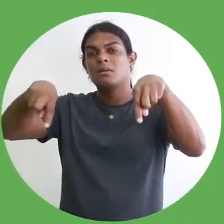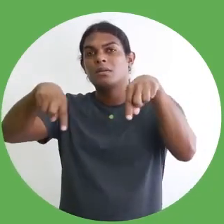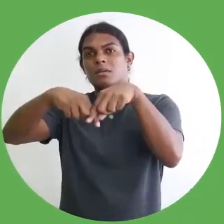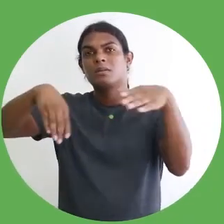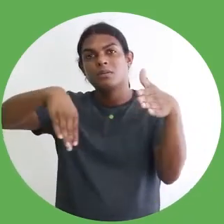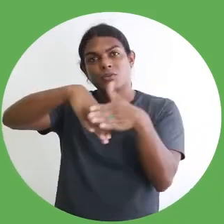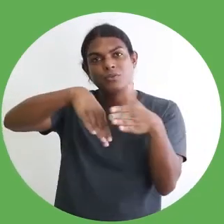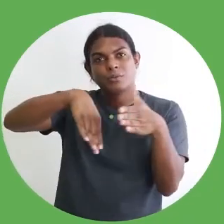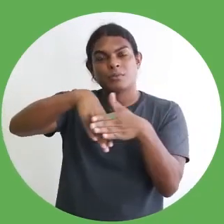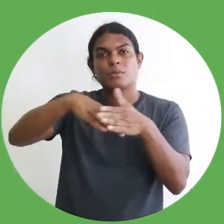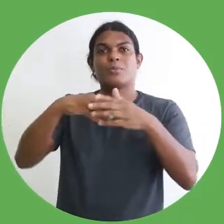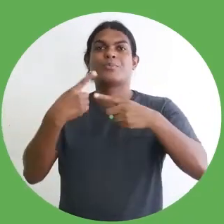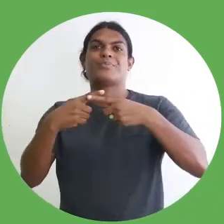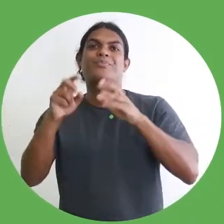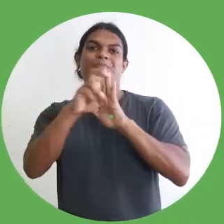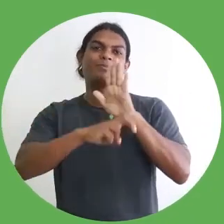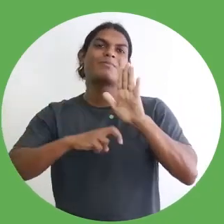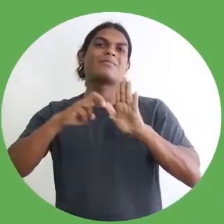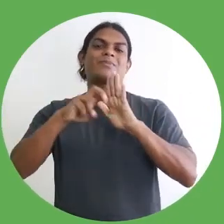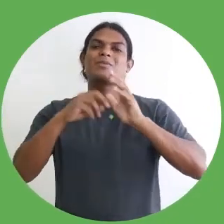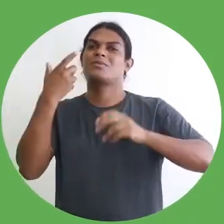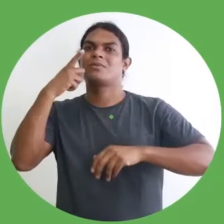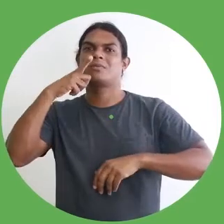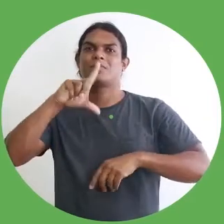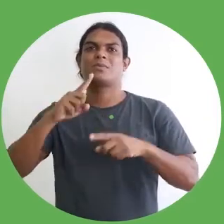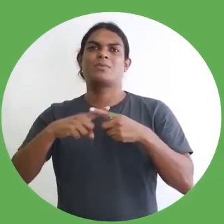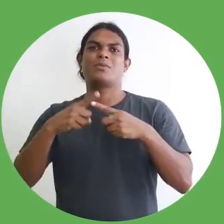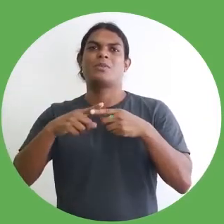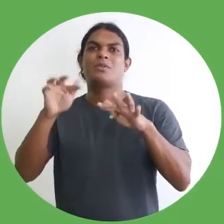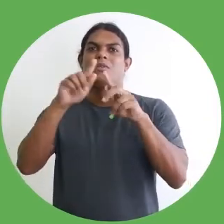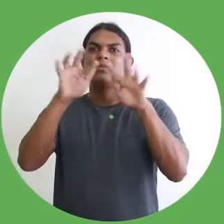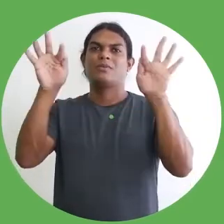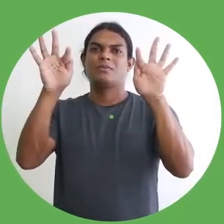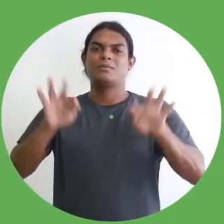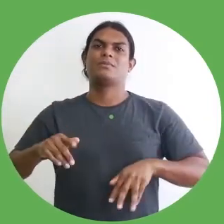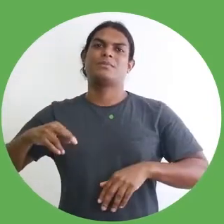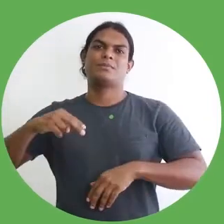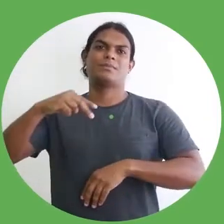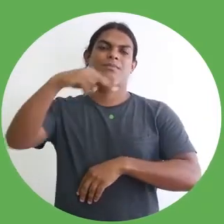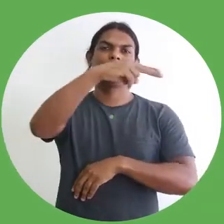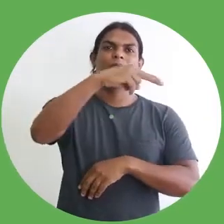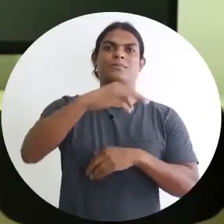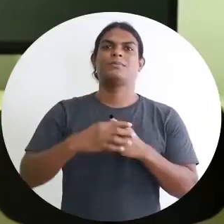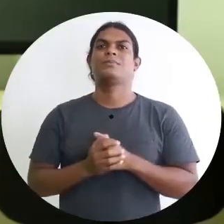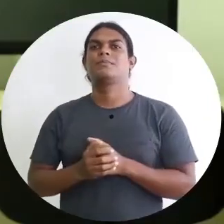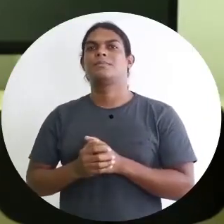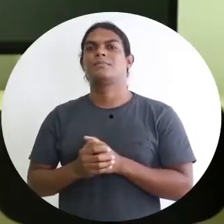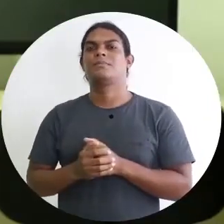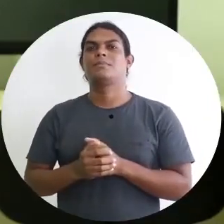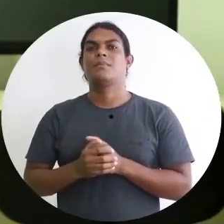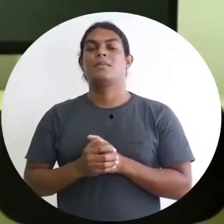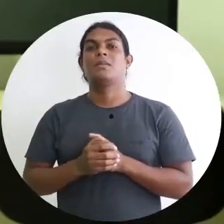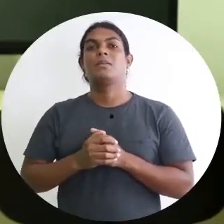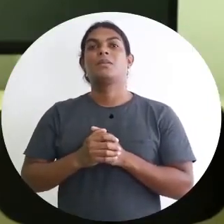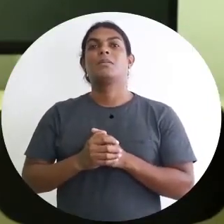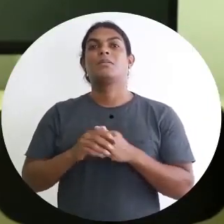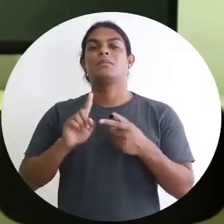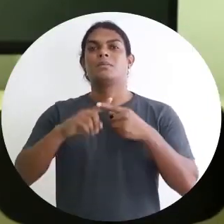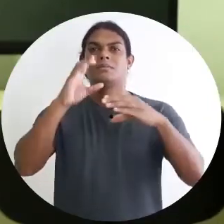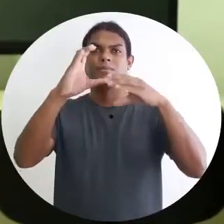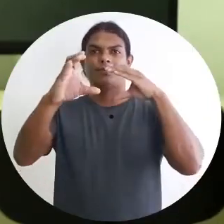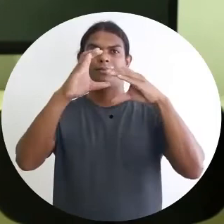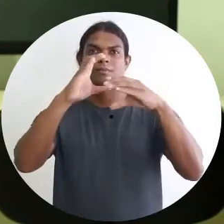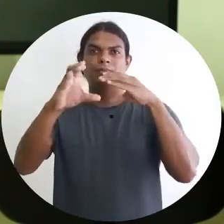consegue ir para os pódios, enfim, porque são como escadas. E a parte comunicacional e informacional, a gente pode